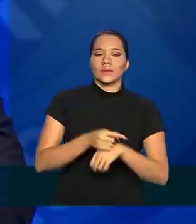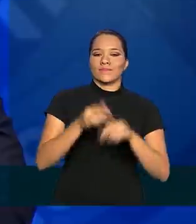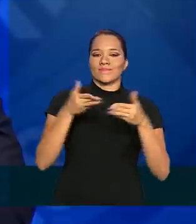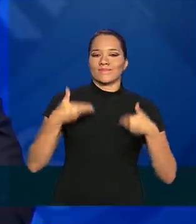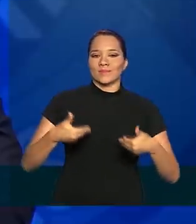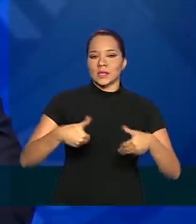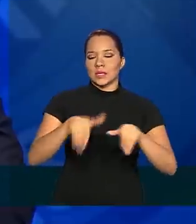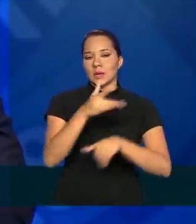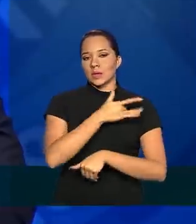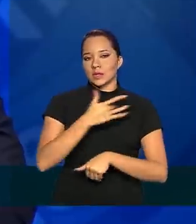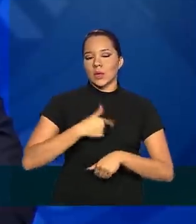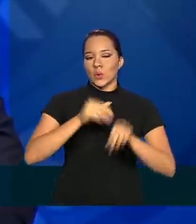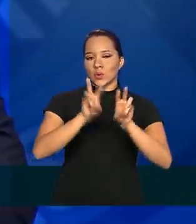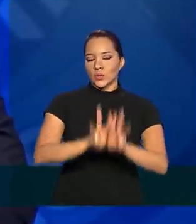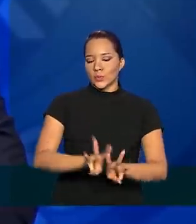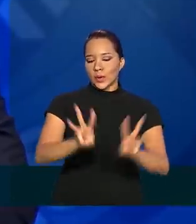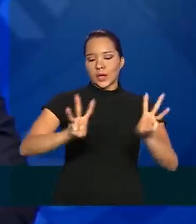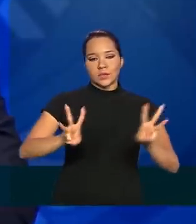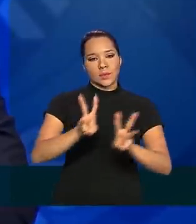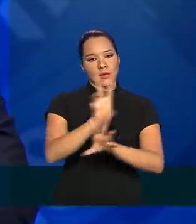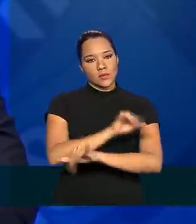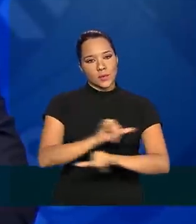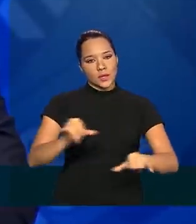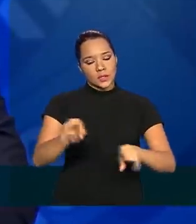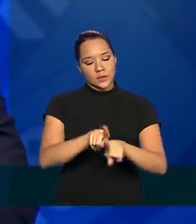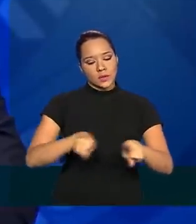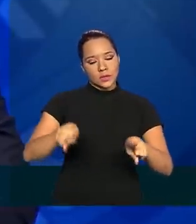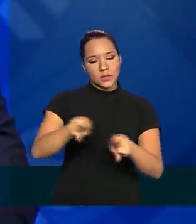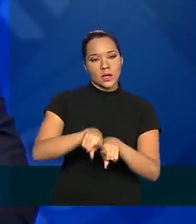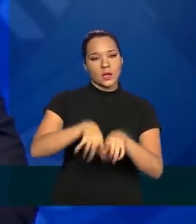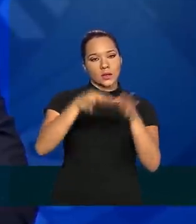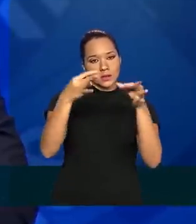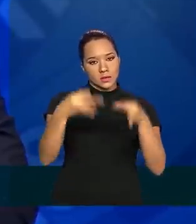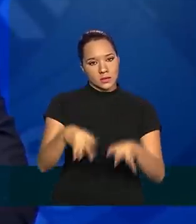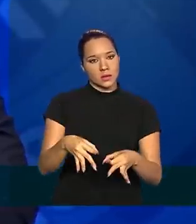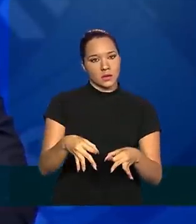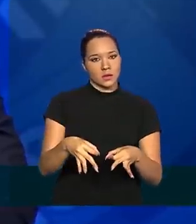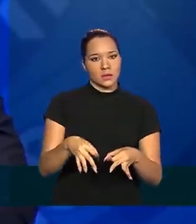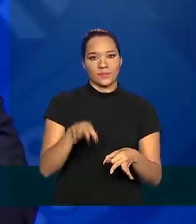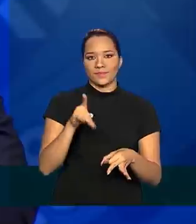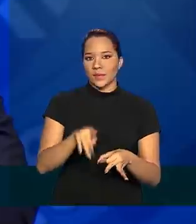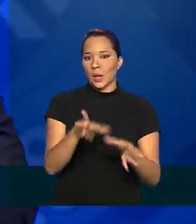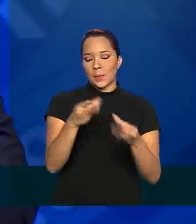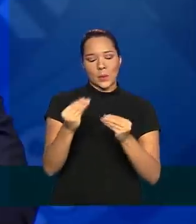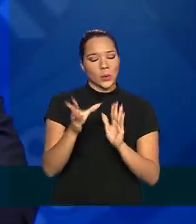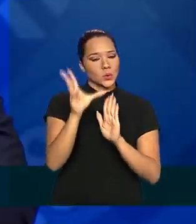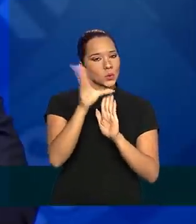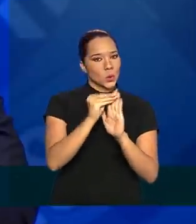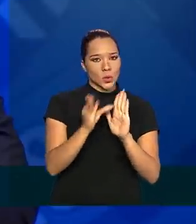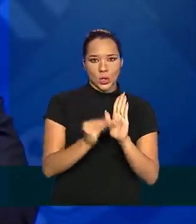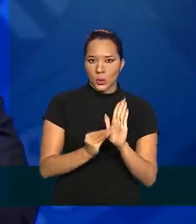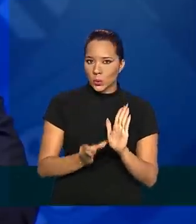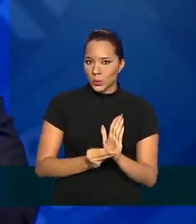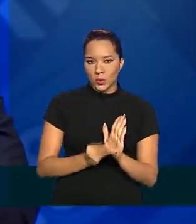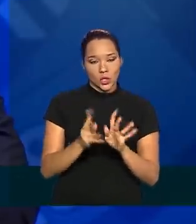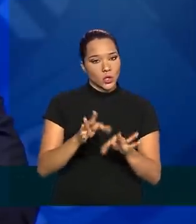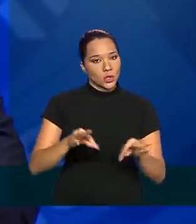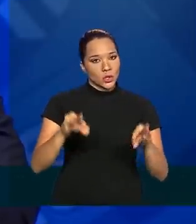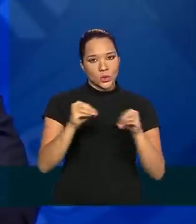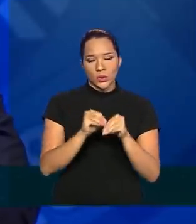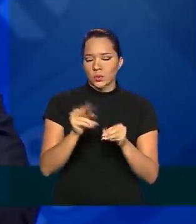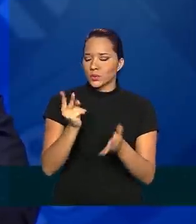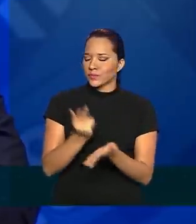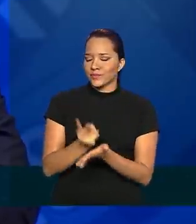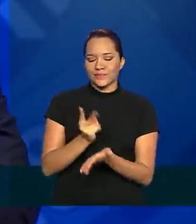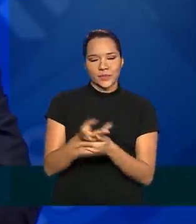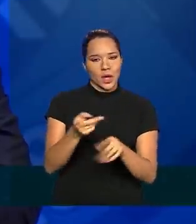Saúde para informações atualizadas, informações adequadas. São muitos conteúdos, todos eles em constante